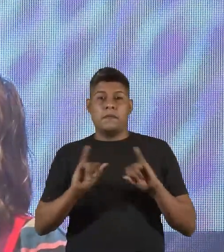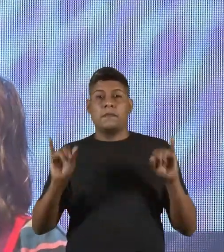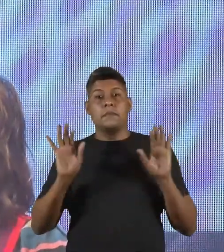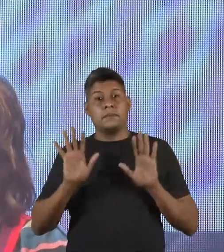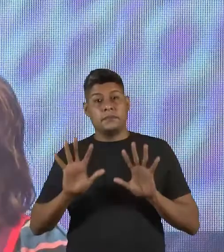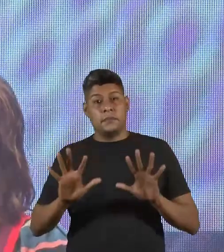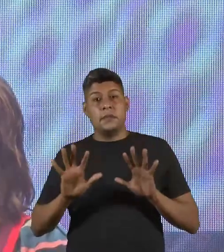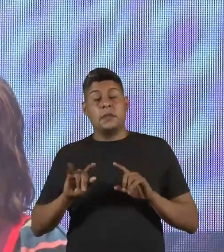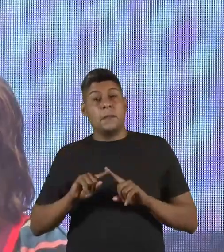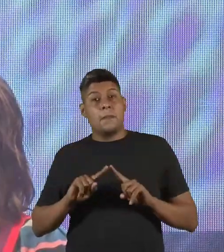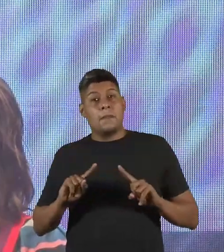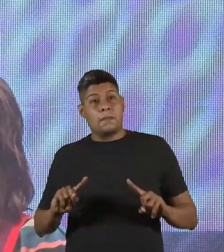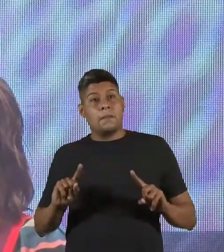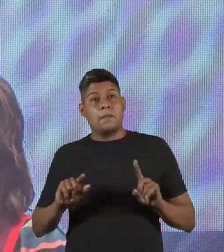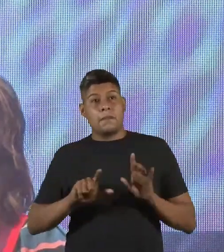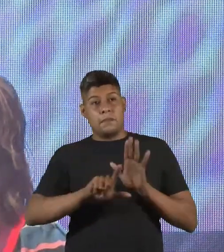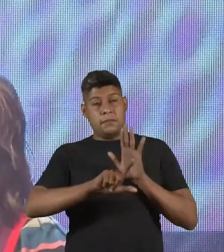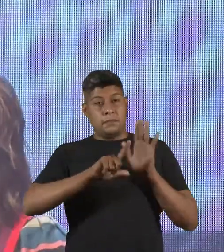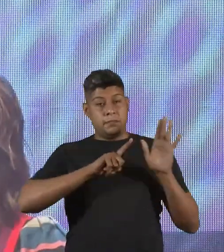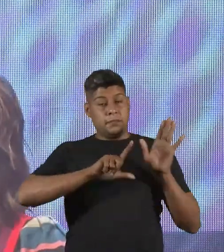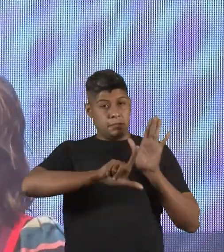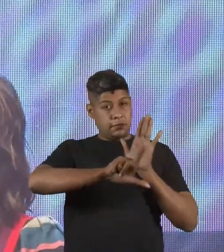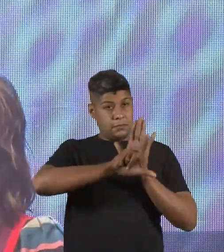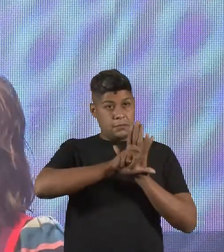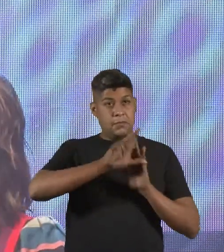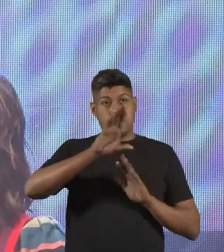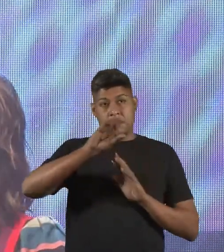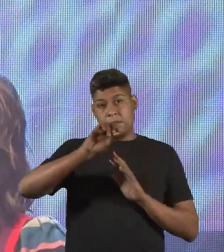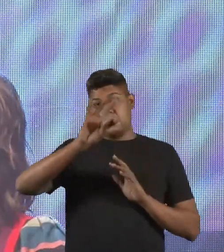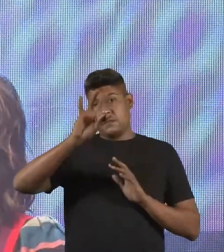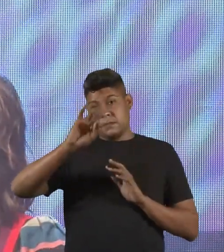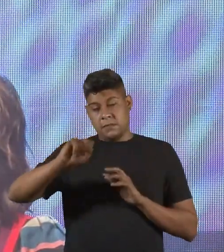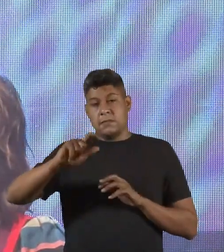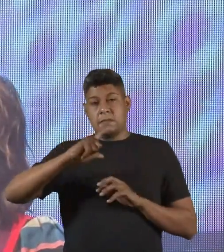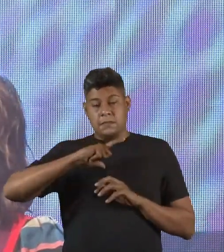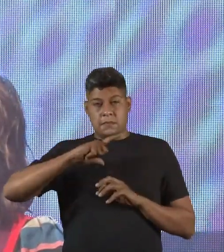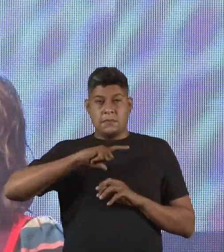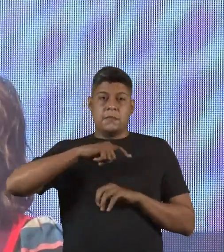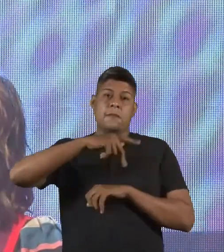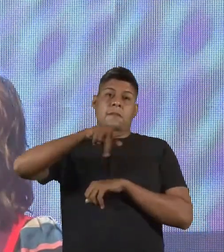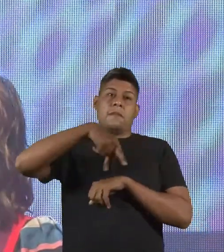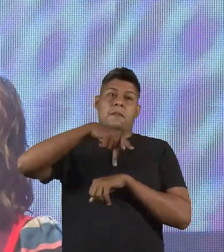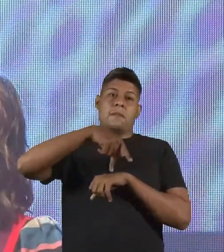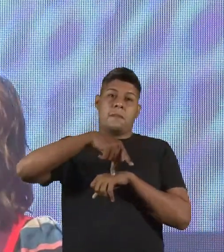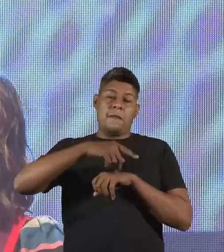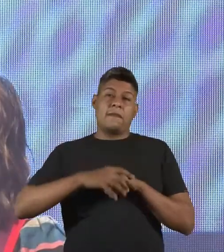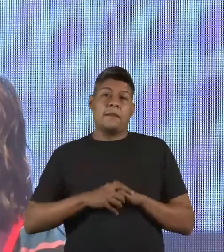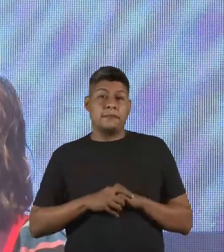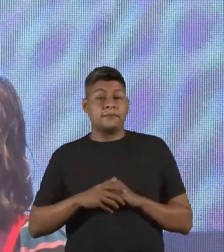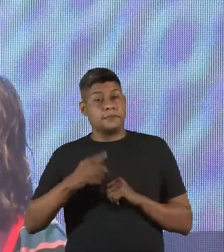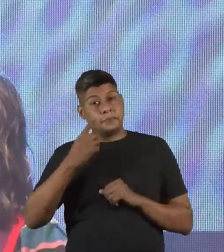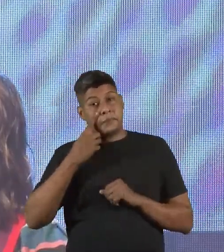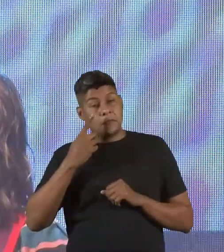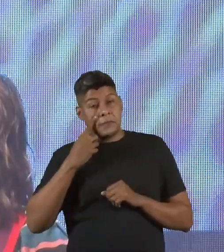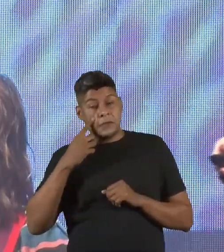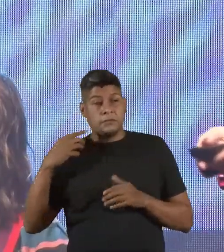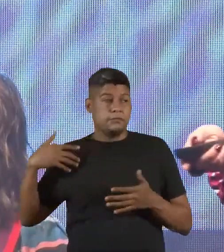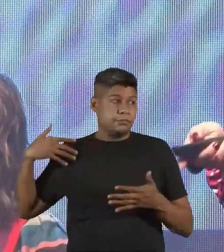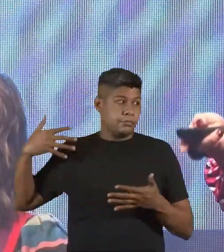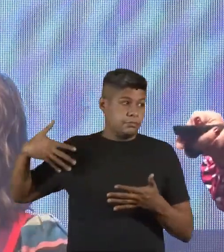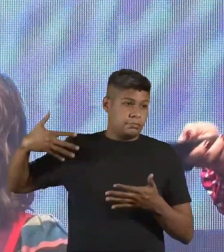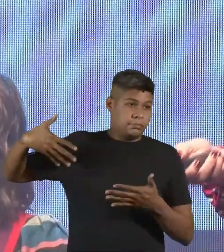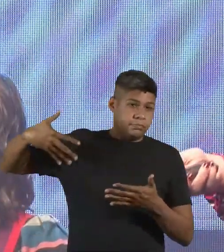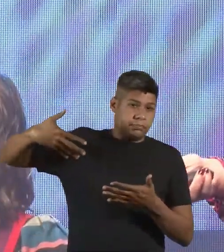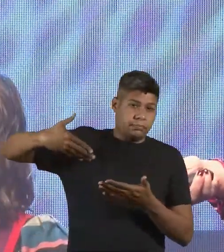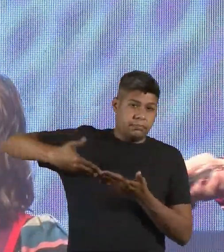Apesar da lei de cotas que a gente tem no país. Então, vamos ver essa jornada das